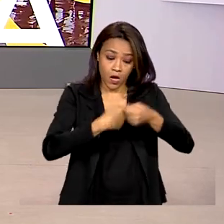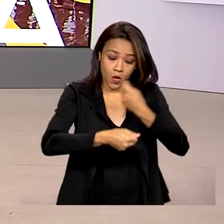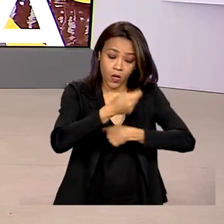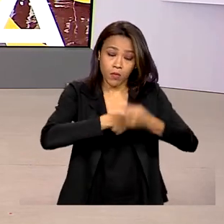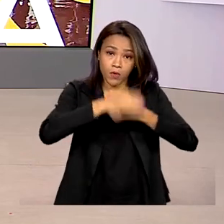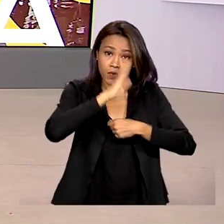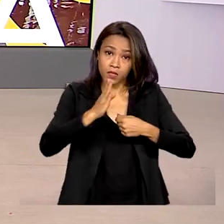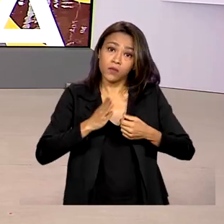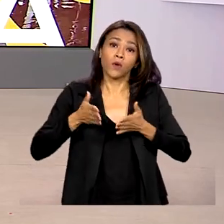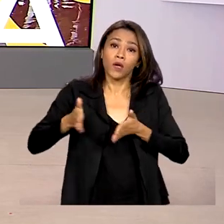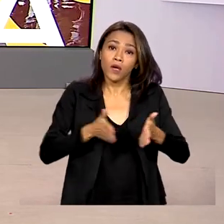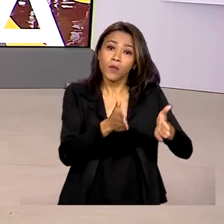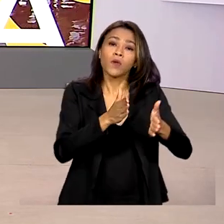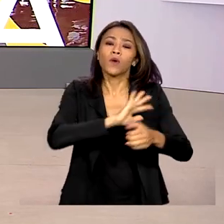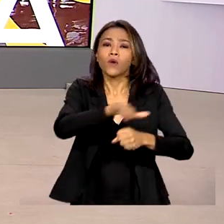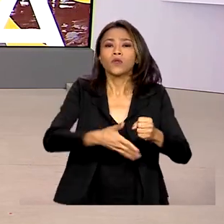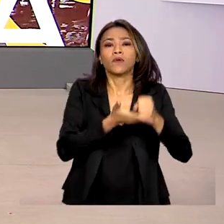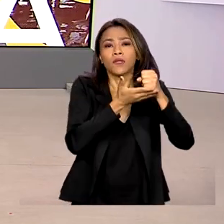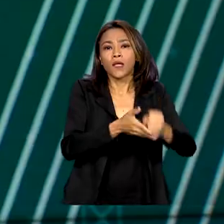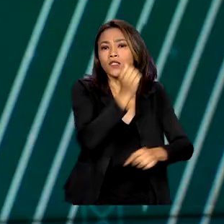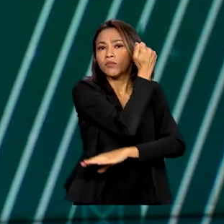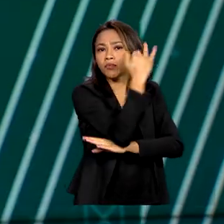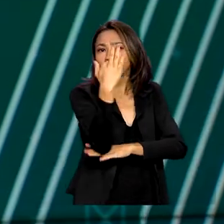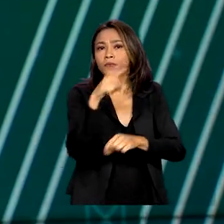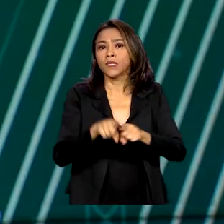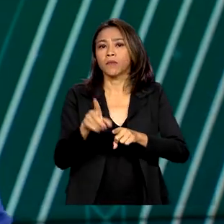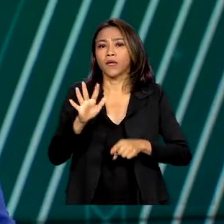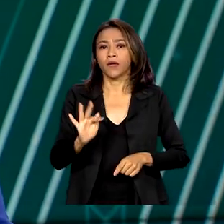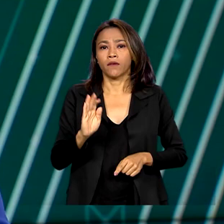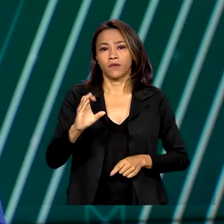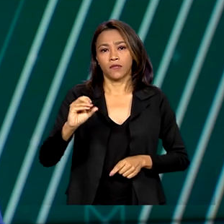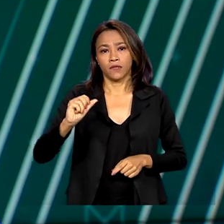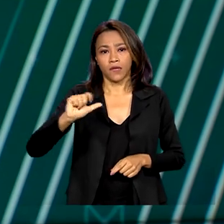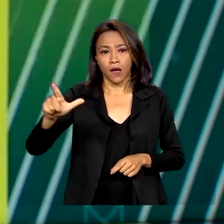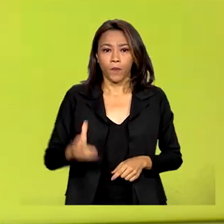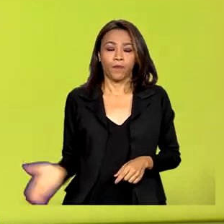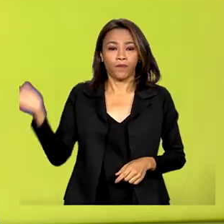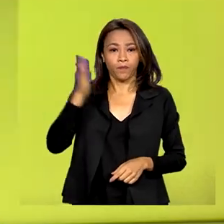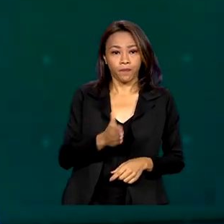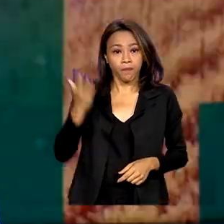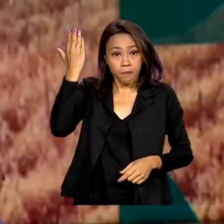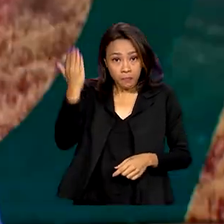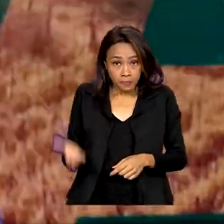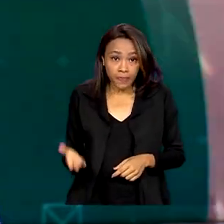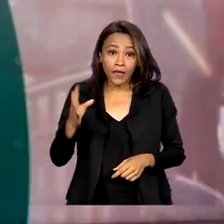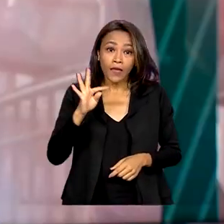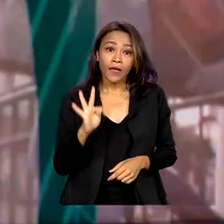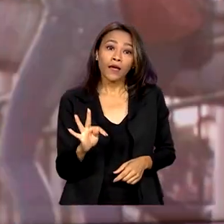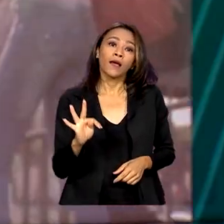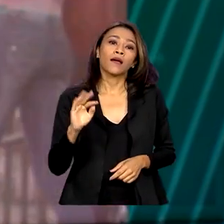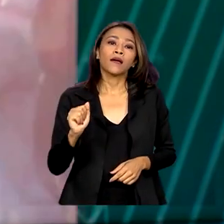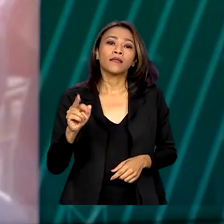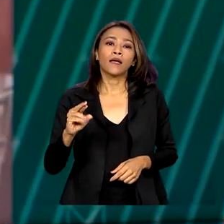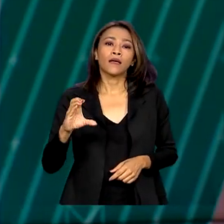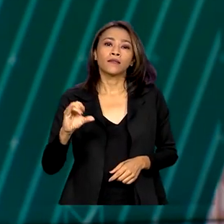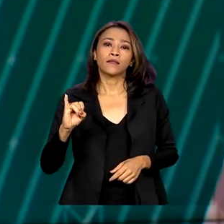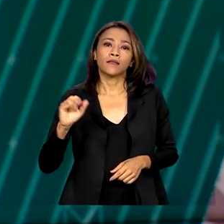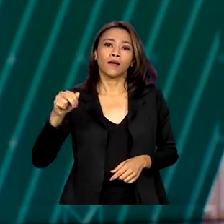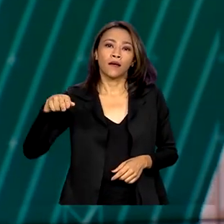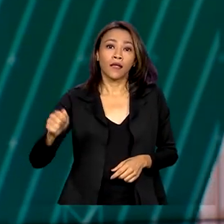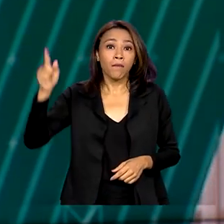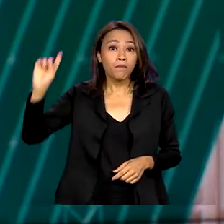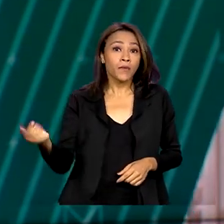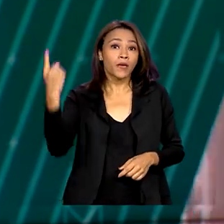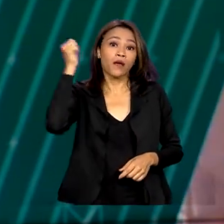sustentabilidade fiscal e ambiental. Tarsiana Medeiros assumiu como a primeira presidenta do Banco do